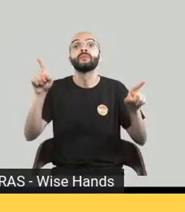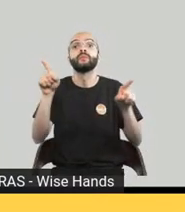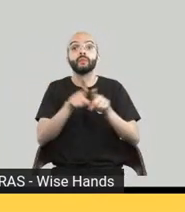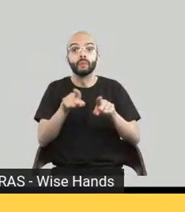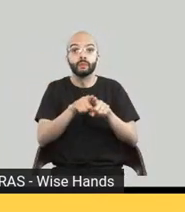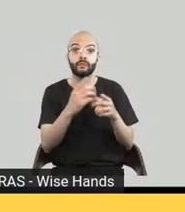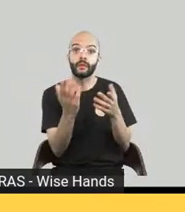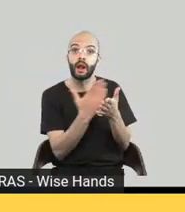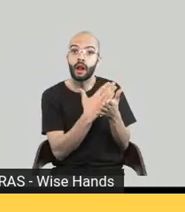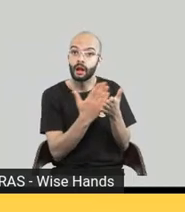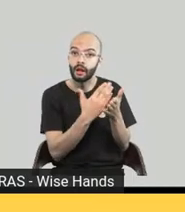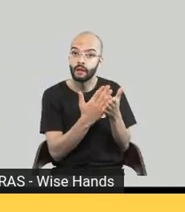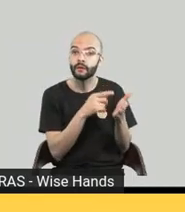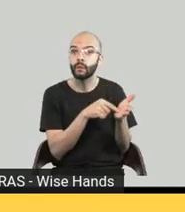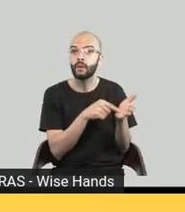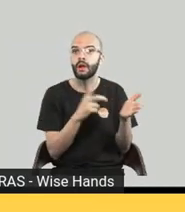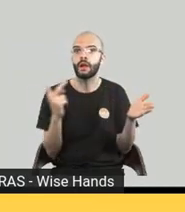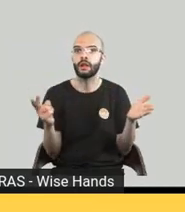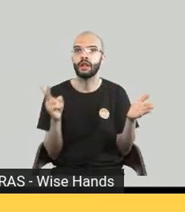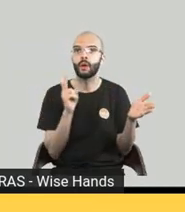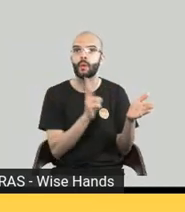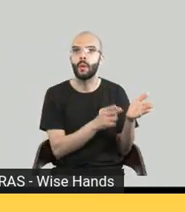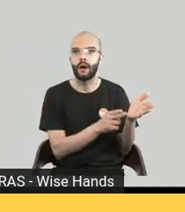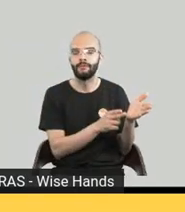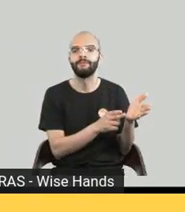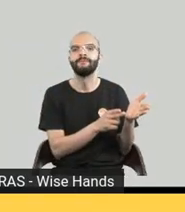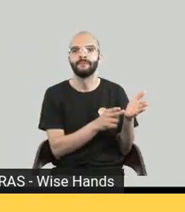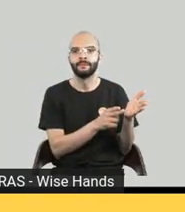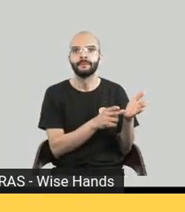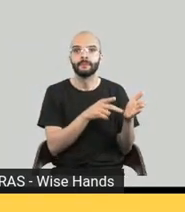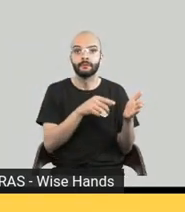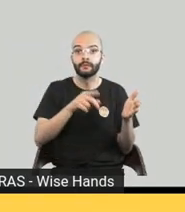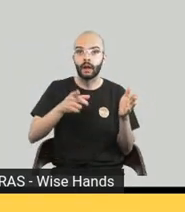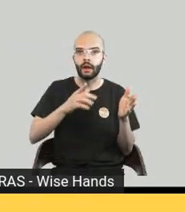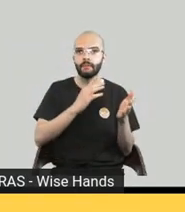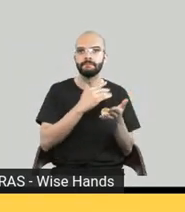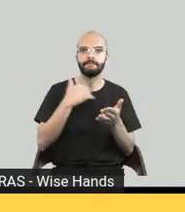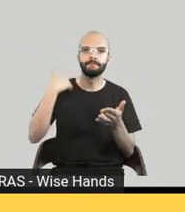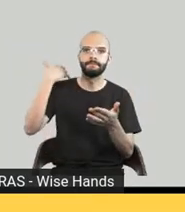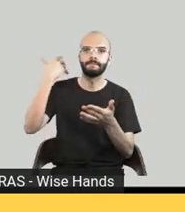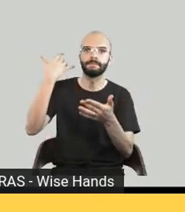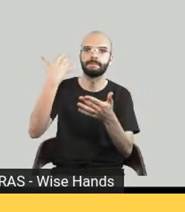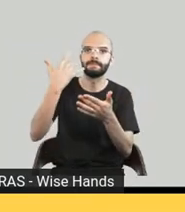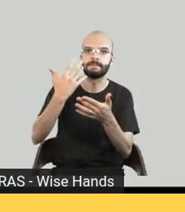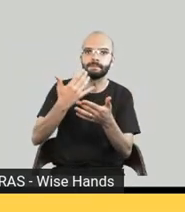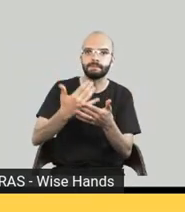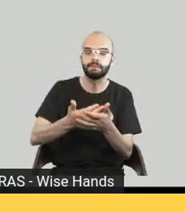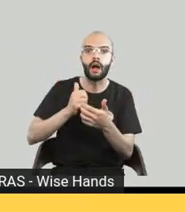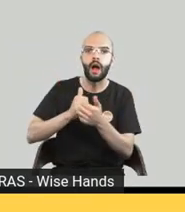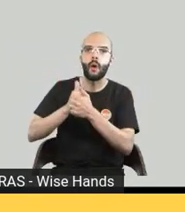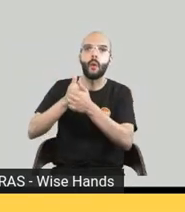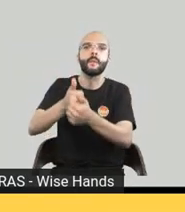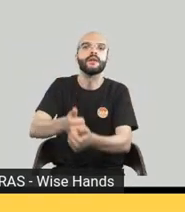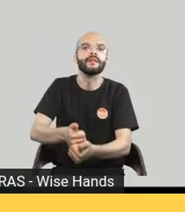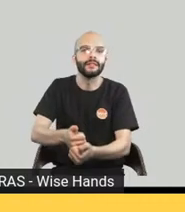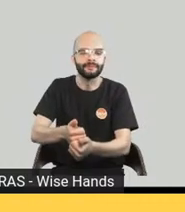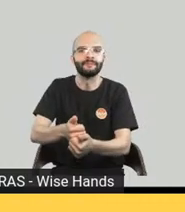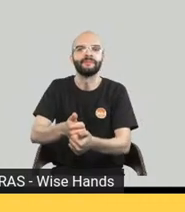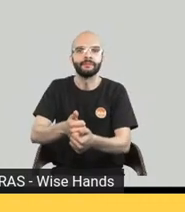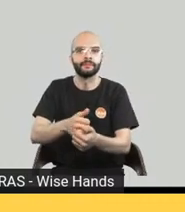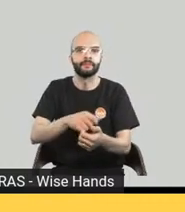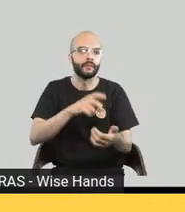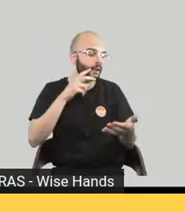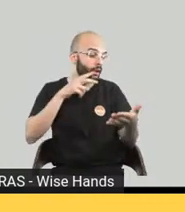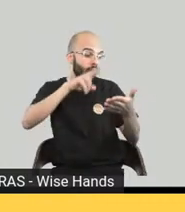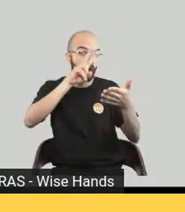tem todo esse processo que acompanha e a gente divide isso de acordo com o número de parágrafos que a